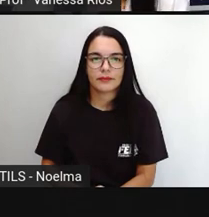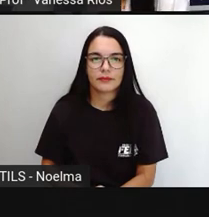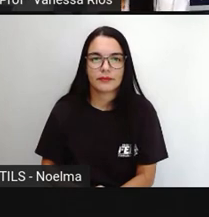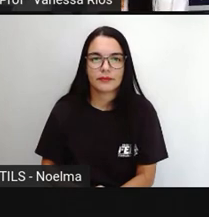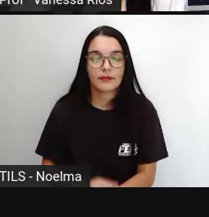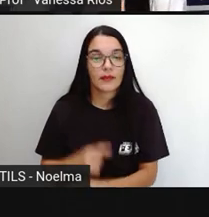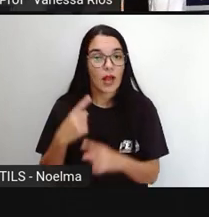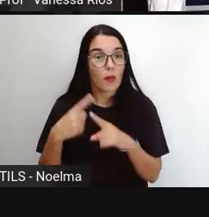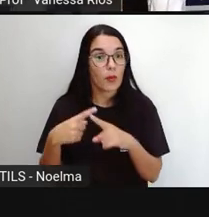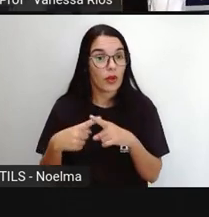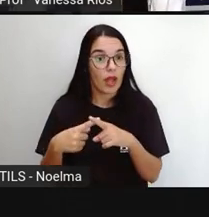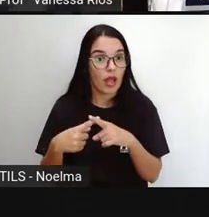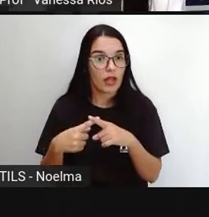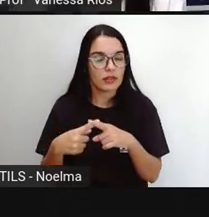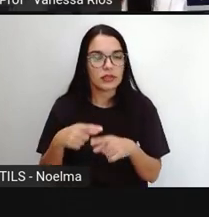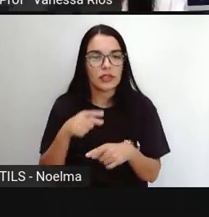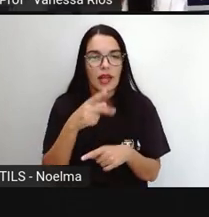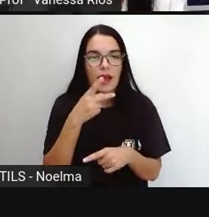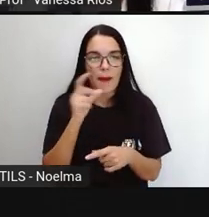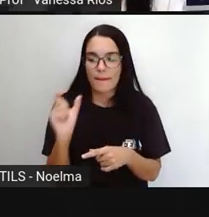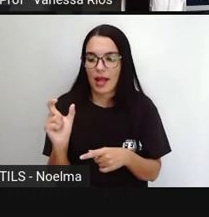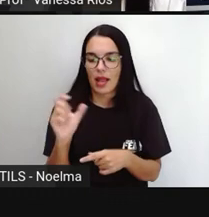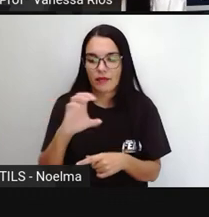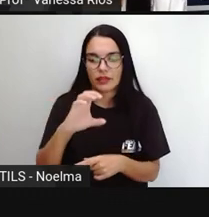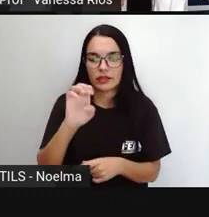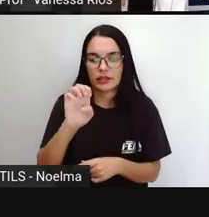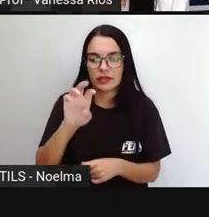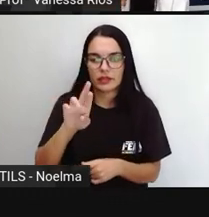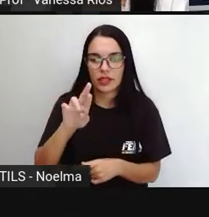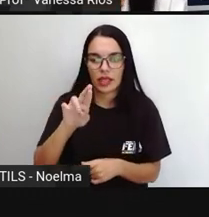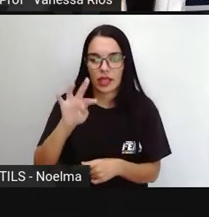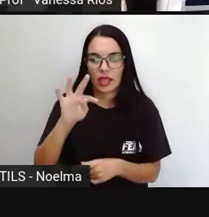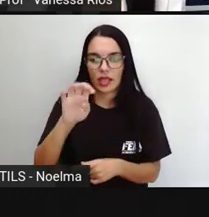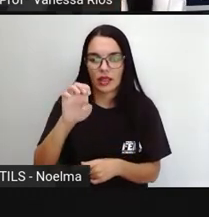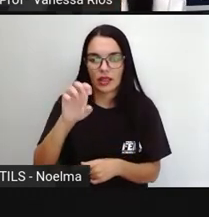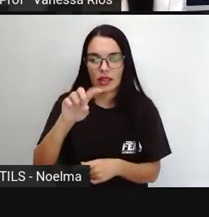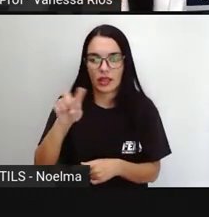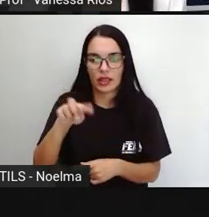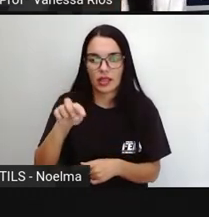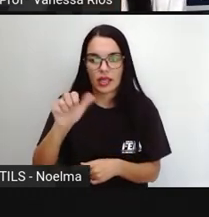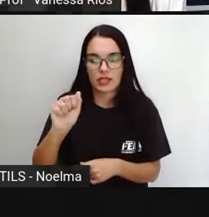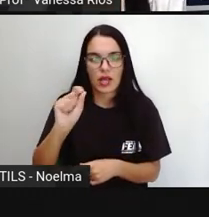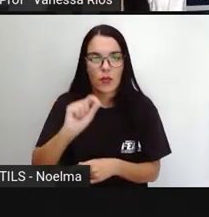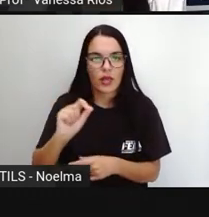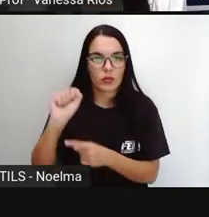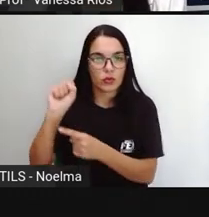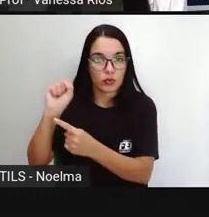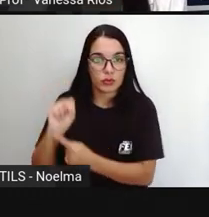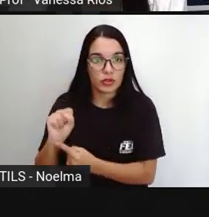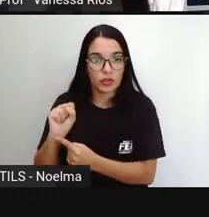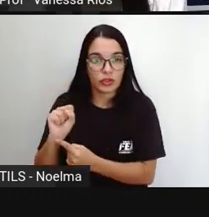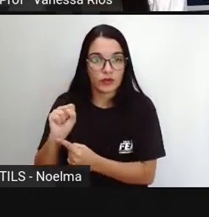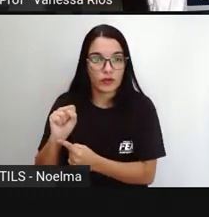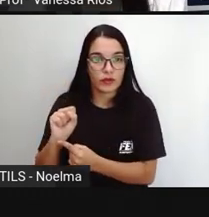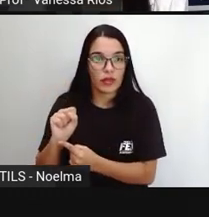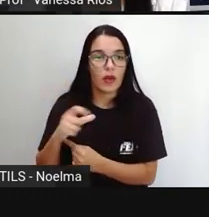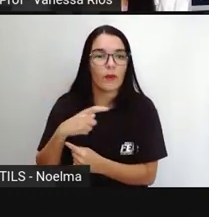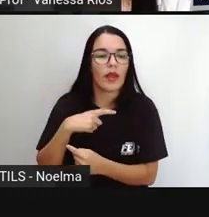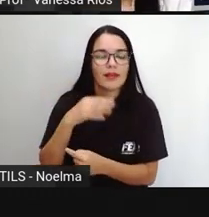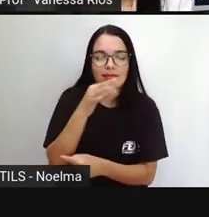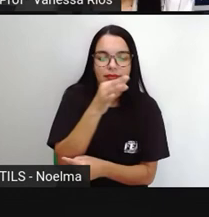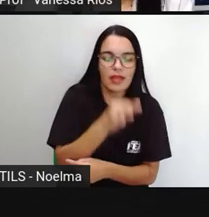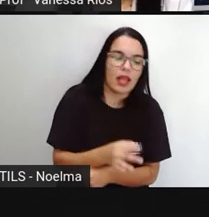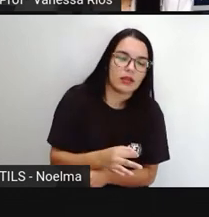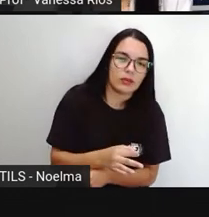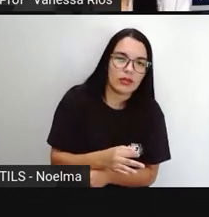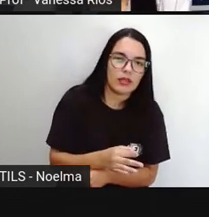Porque a palavra certeza é o substantivo que vem do adjetivo certo. E